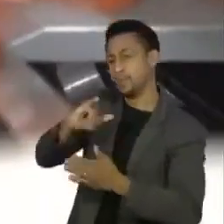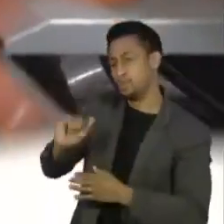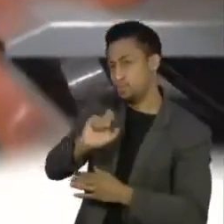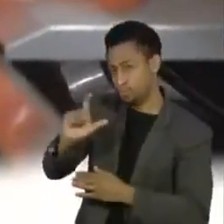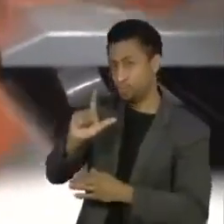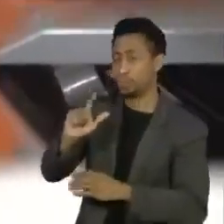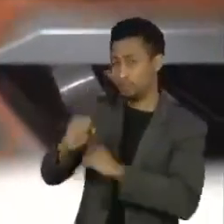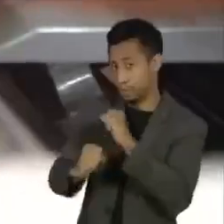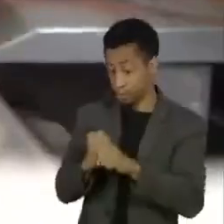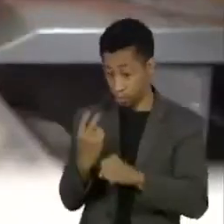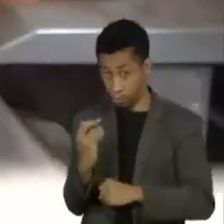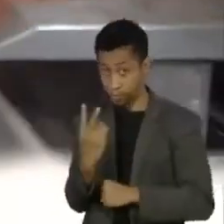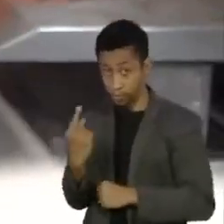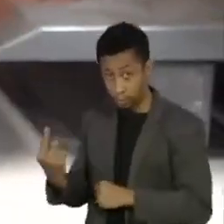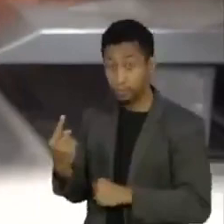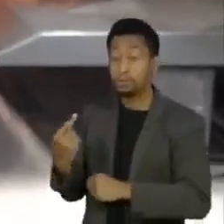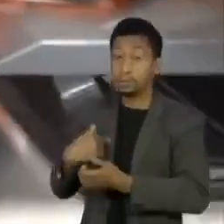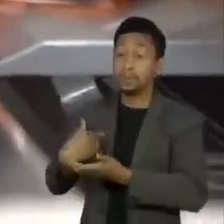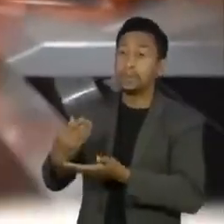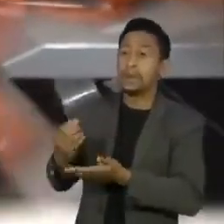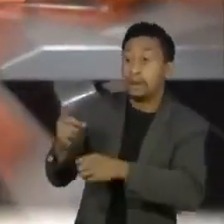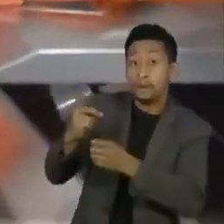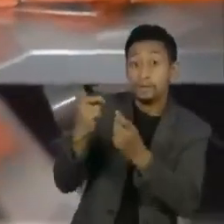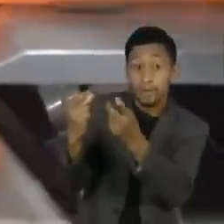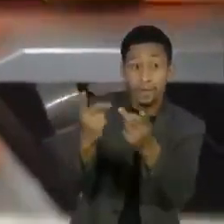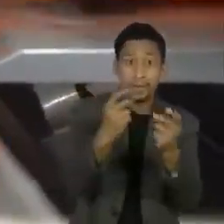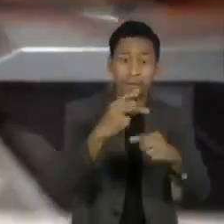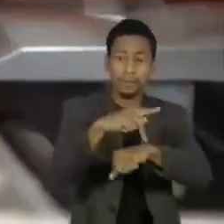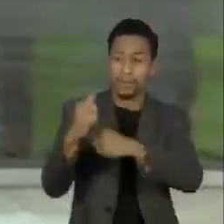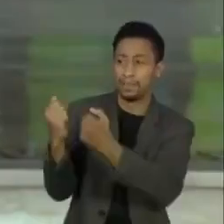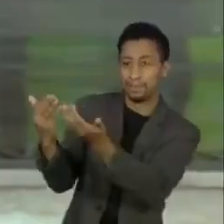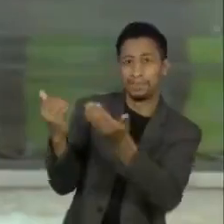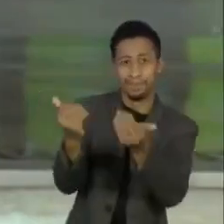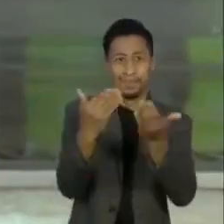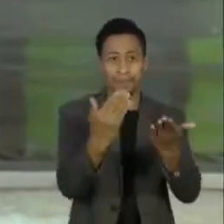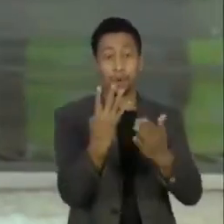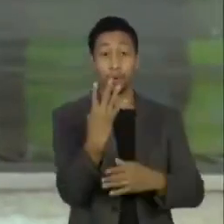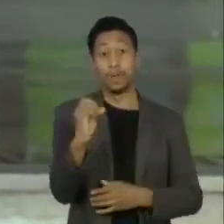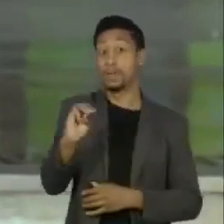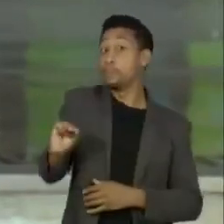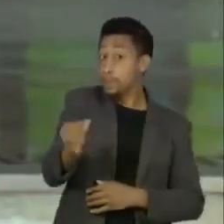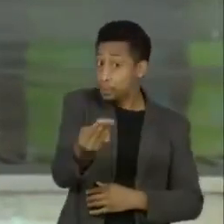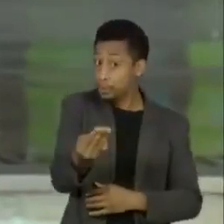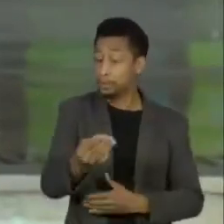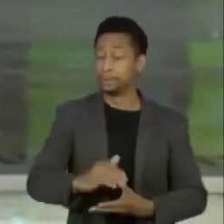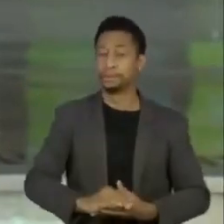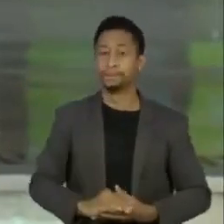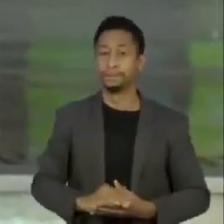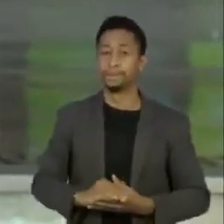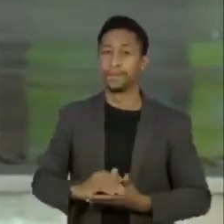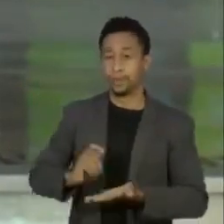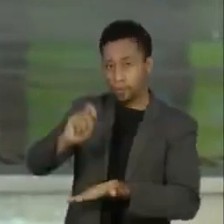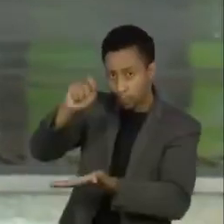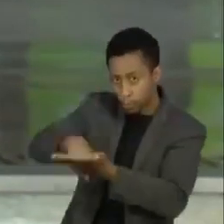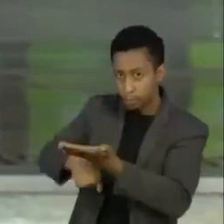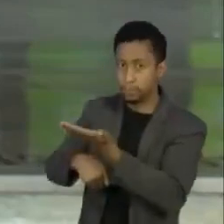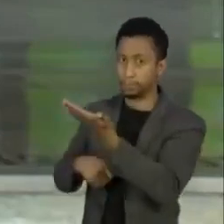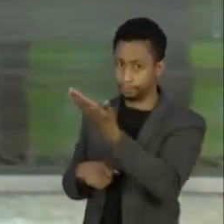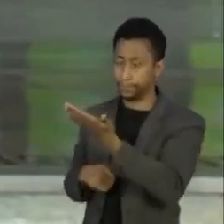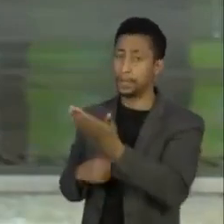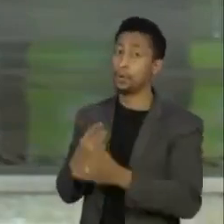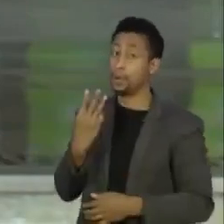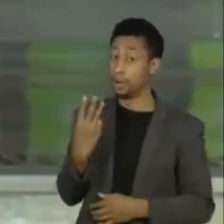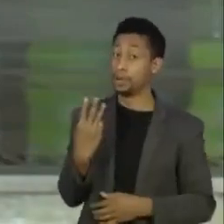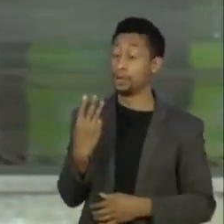planejamento será feito para exportar 40 milhões aos países vizinhos. O nosso contrato com Ministério da Saúde é de 46